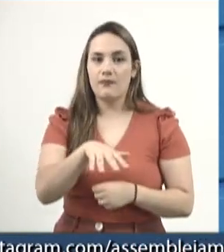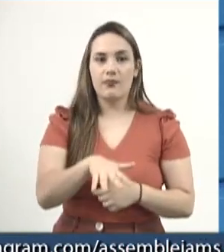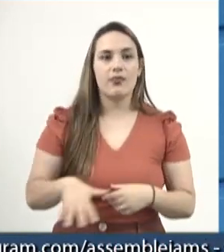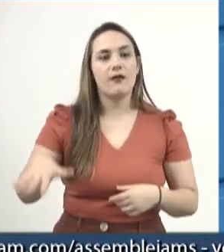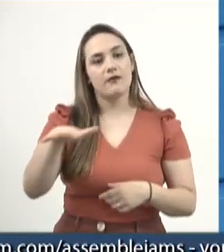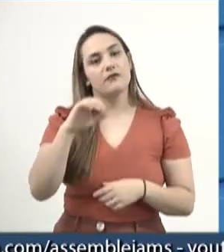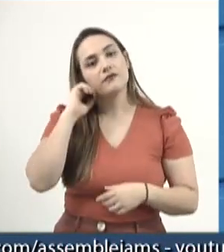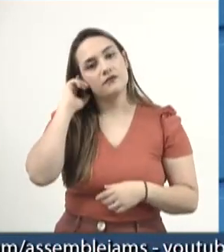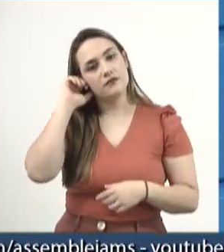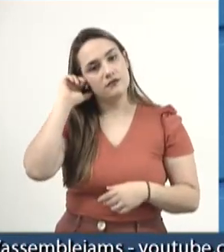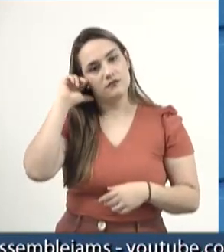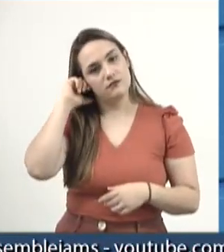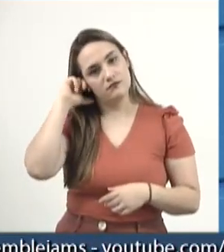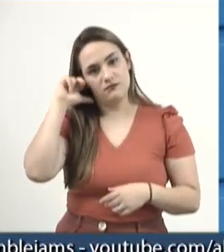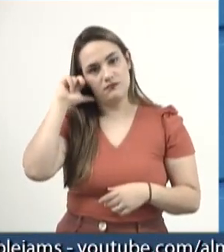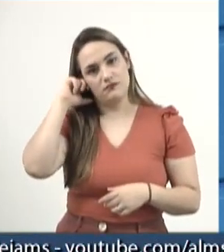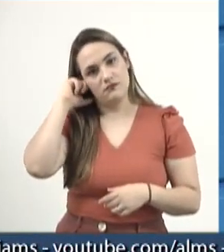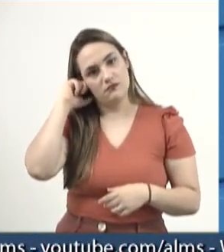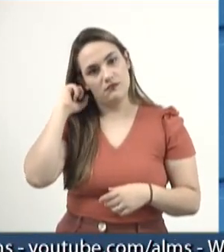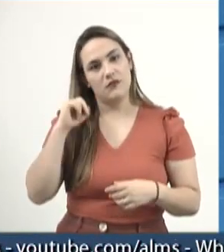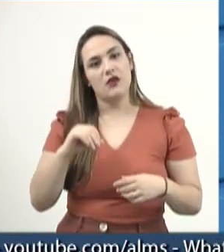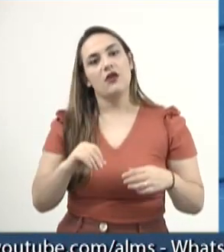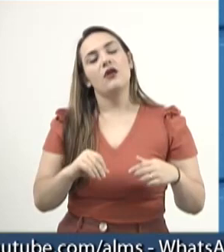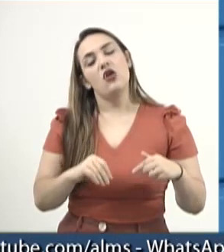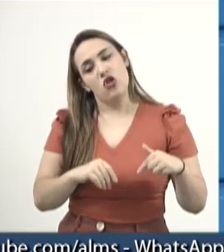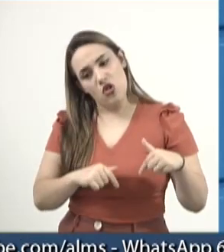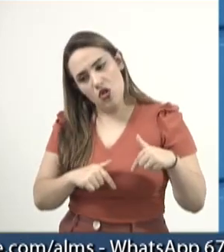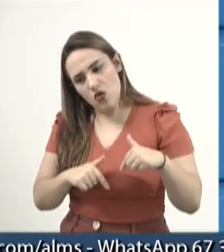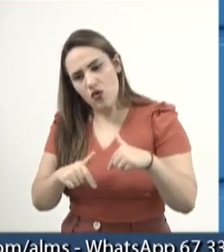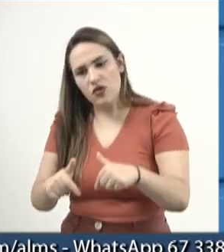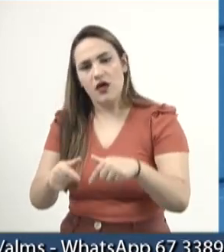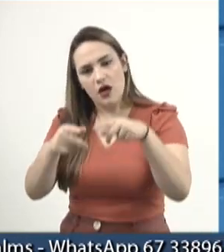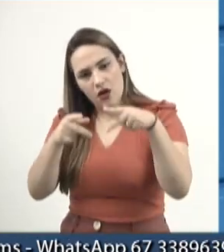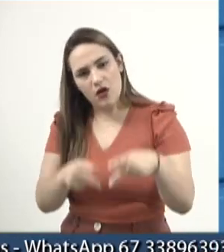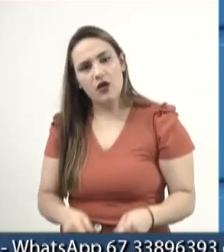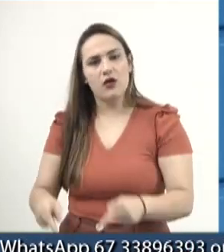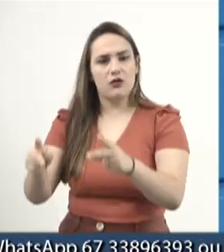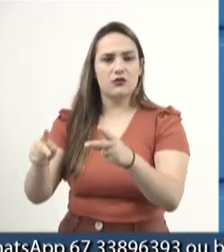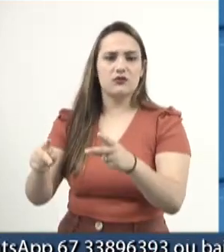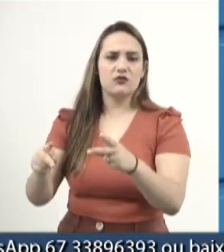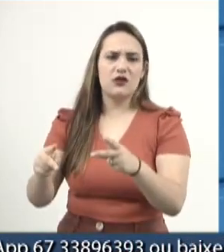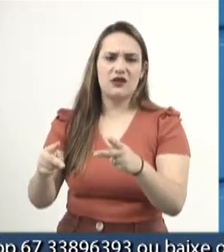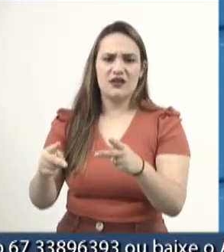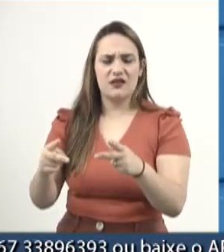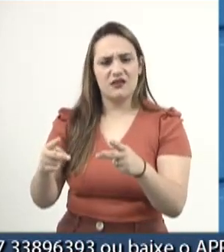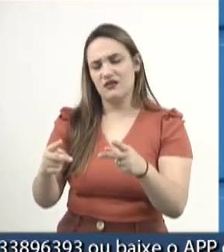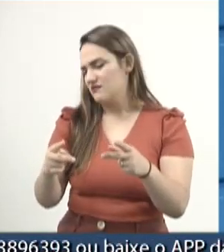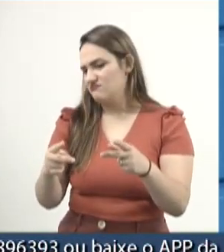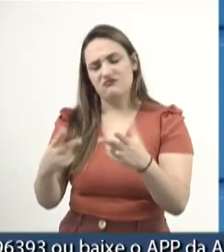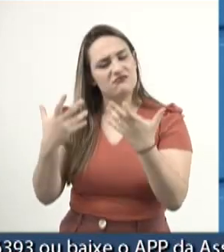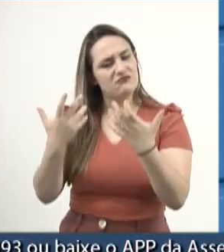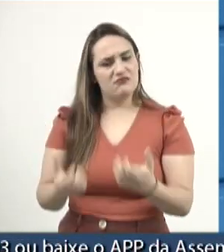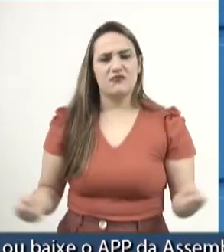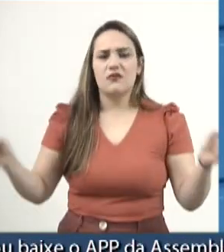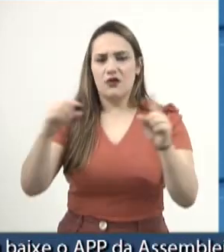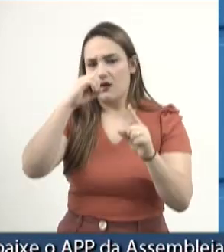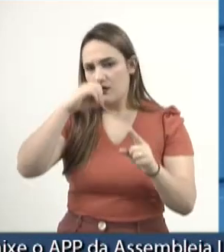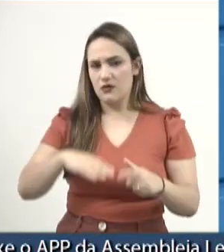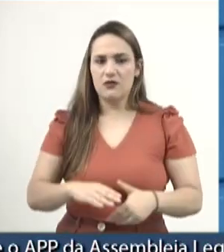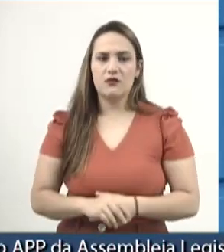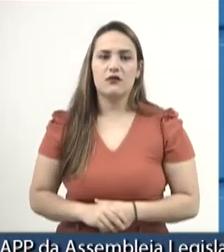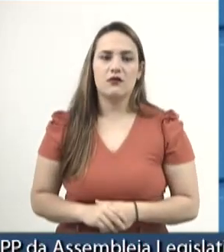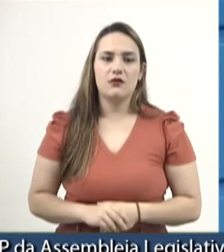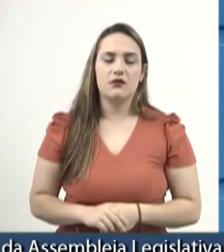Prossigo na luta e reafirmo o compromisso de intensificar a luta contra essa violência inaceitável. Iandesi